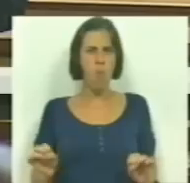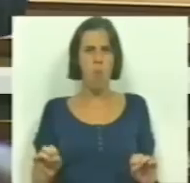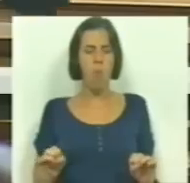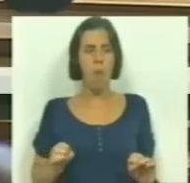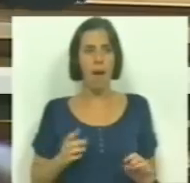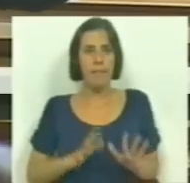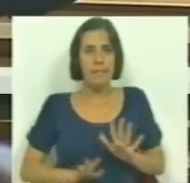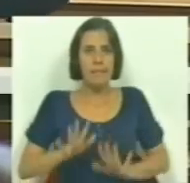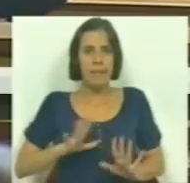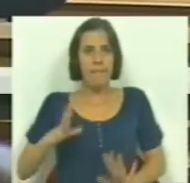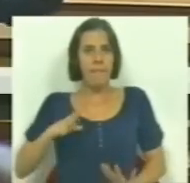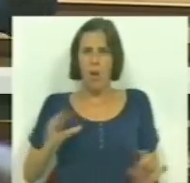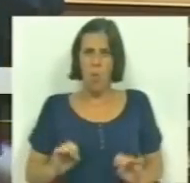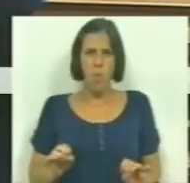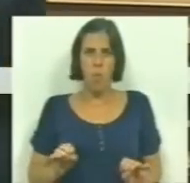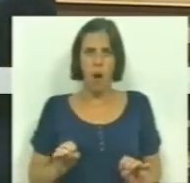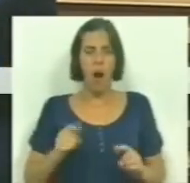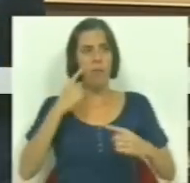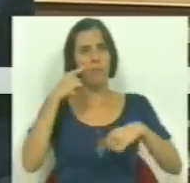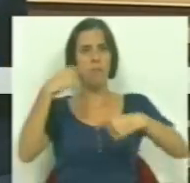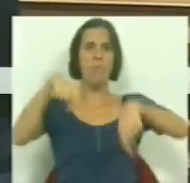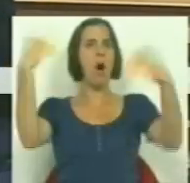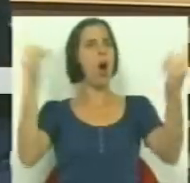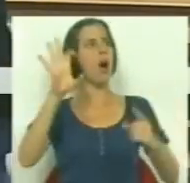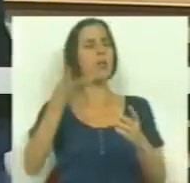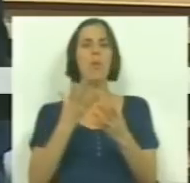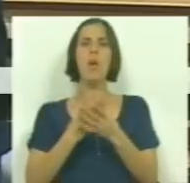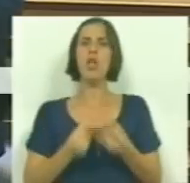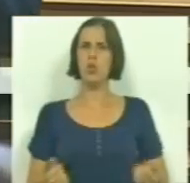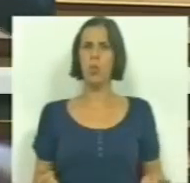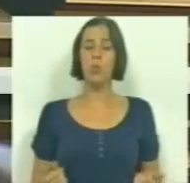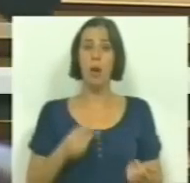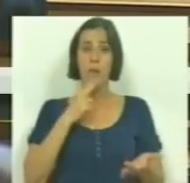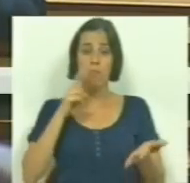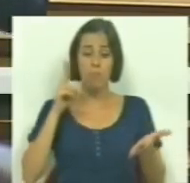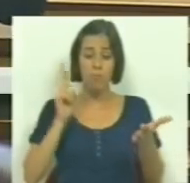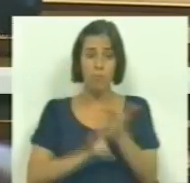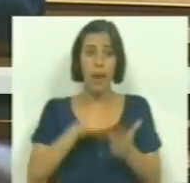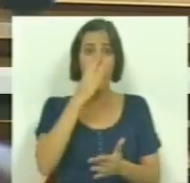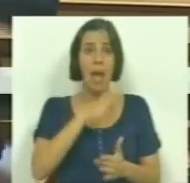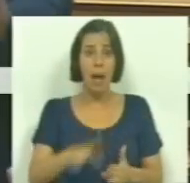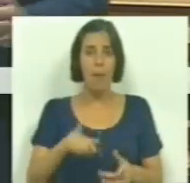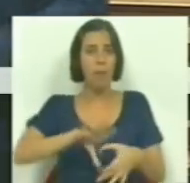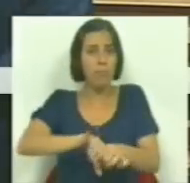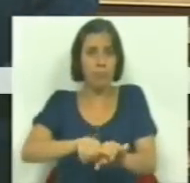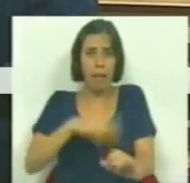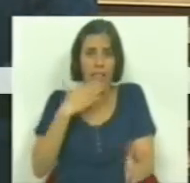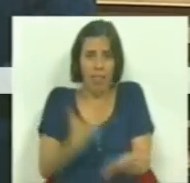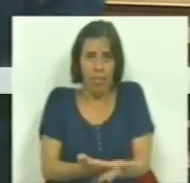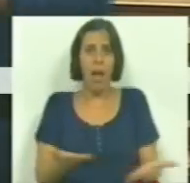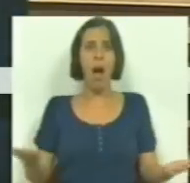algum constrangimento, de apresentar ao país uma solução que a vida concreta já demonstrou ser ruinosa?